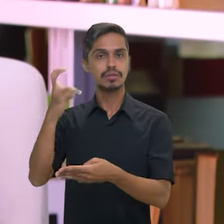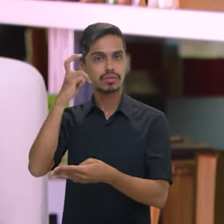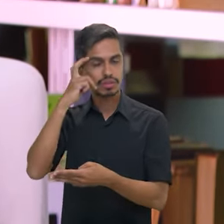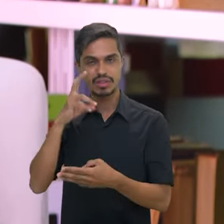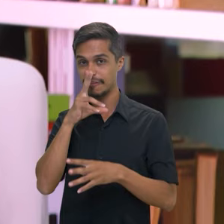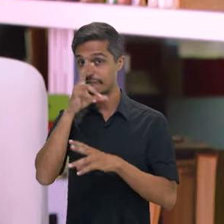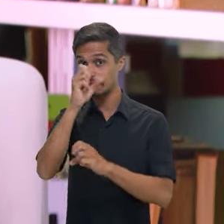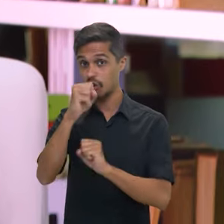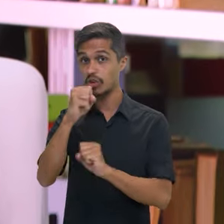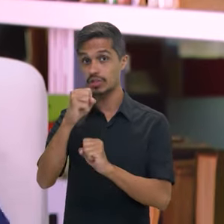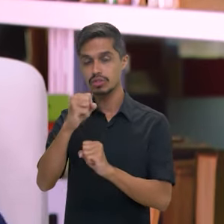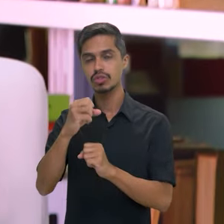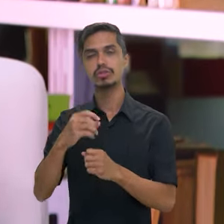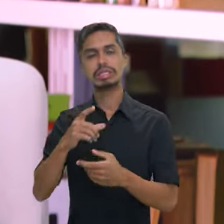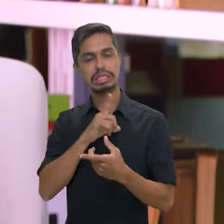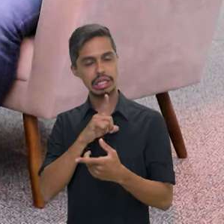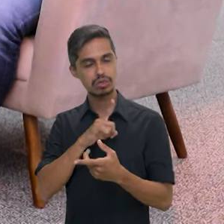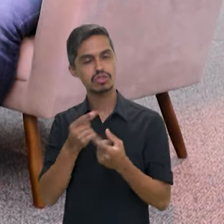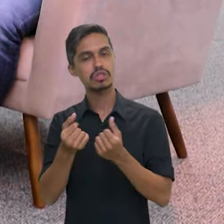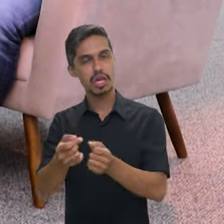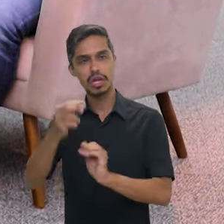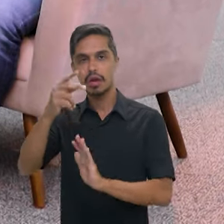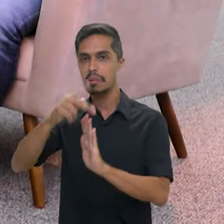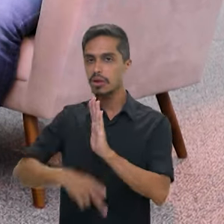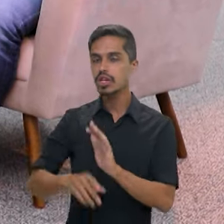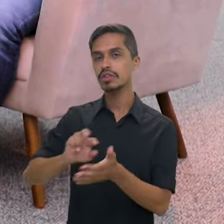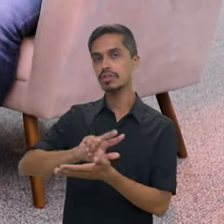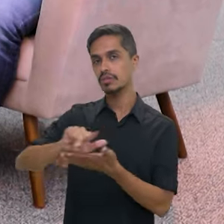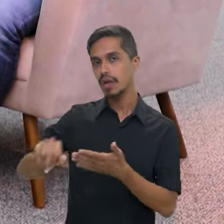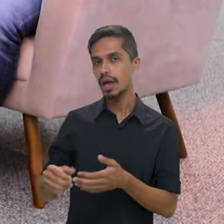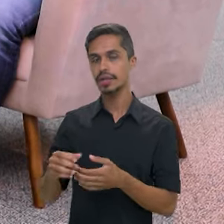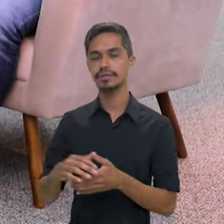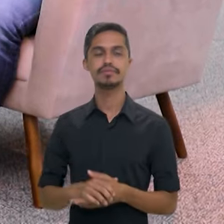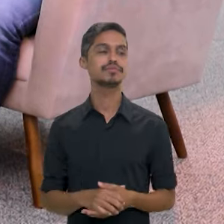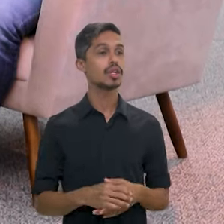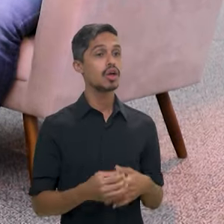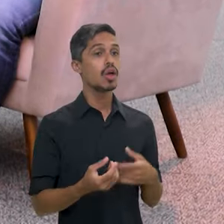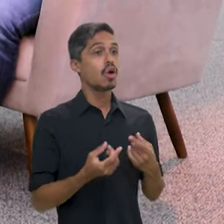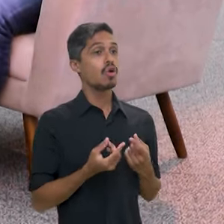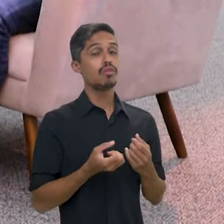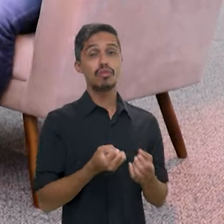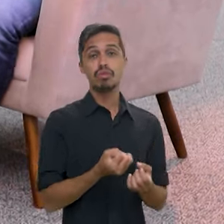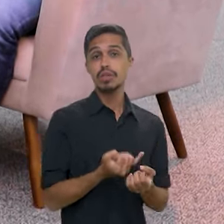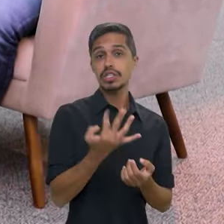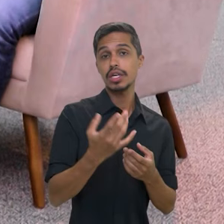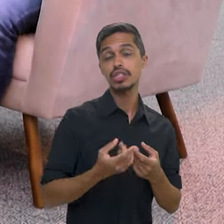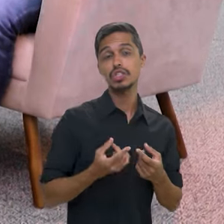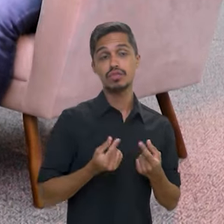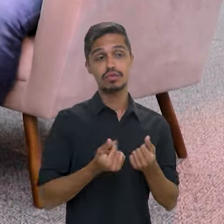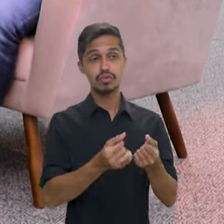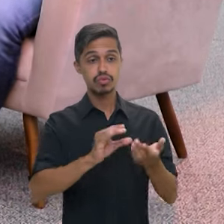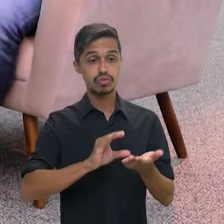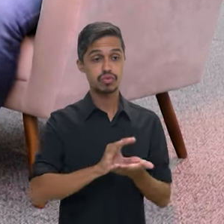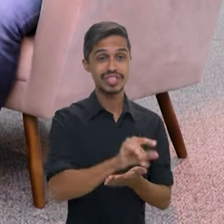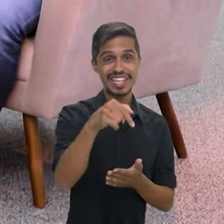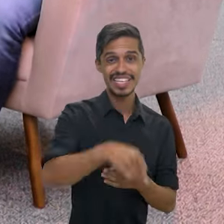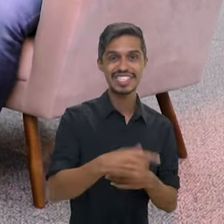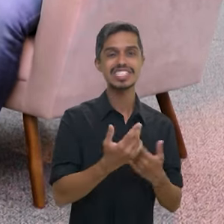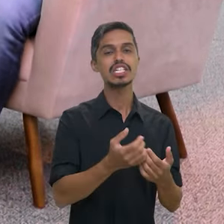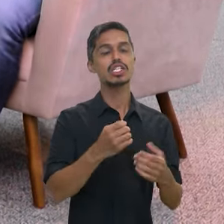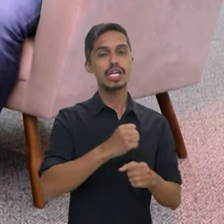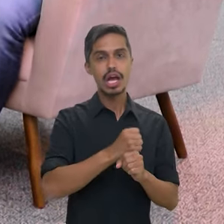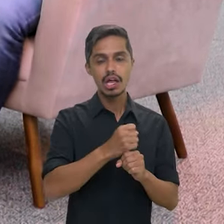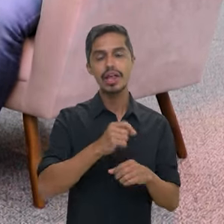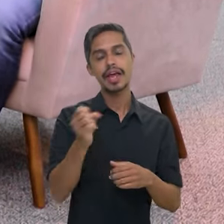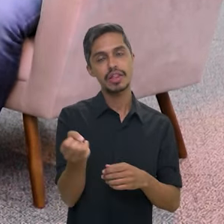Ministério da Cultura cada vez mais forte com recursos, planejamento e com estrutura. E o volume de recursos neste ano de 2023 é